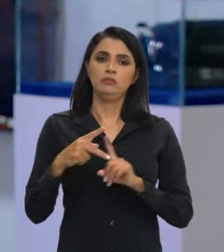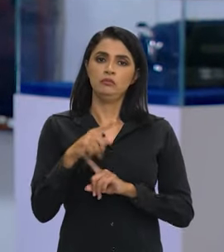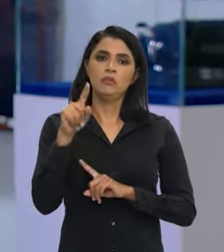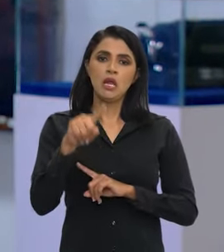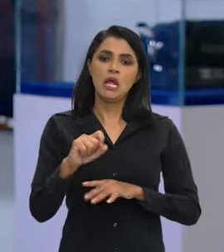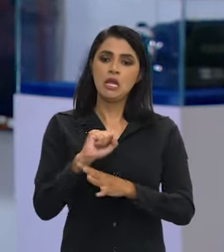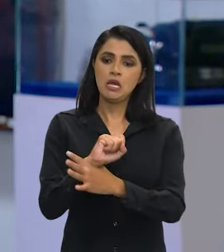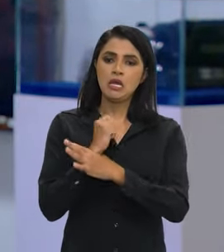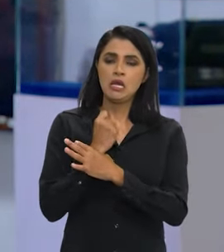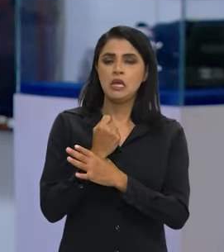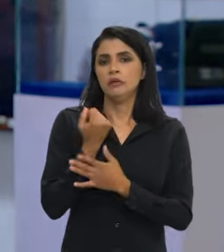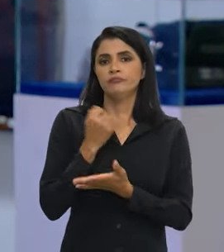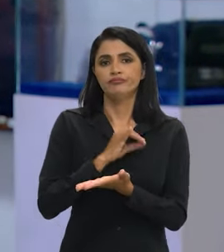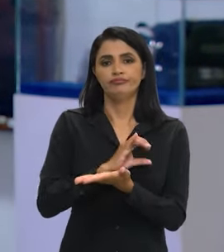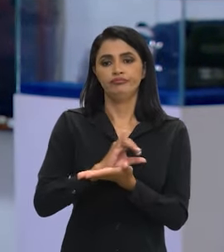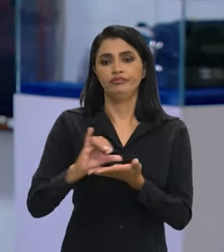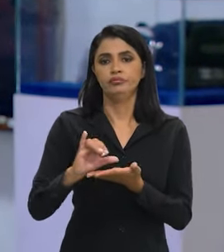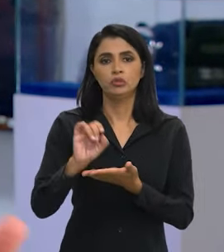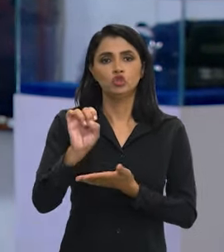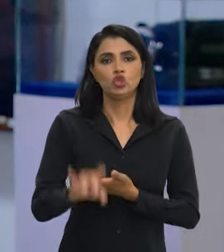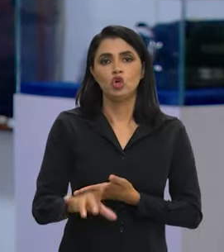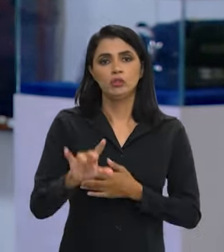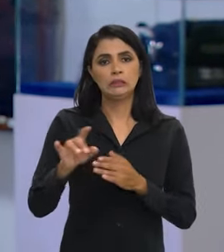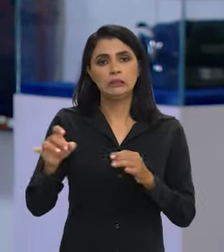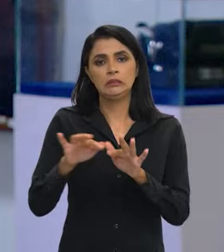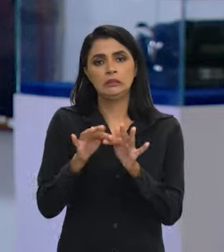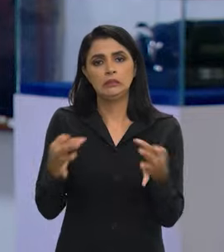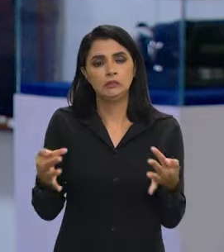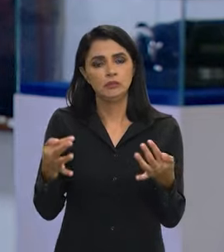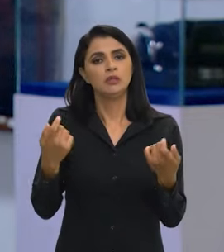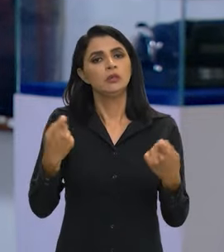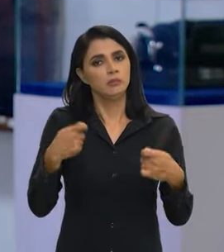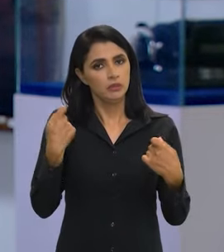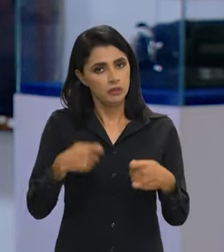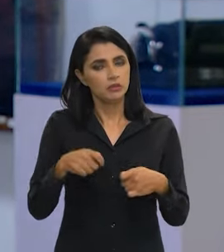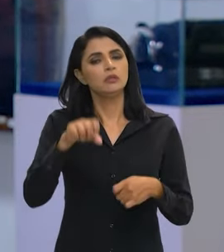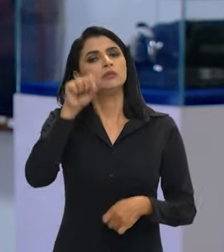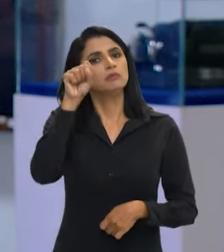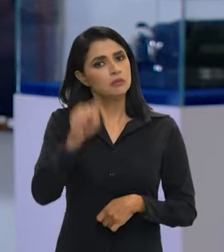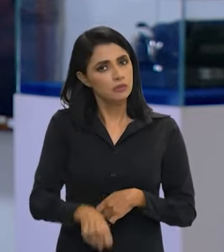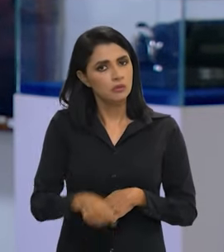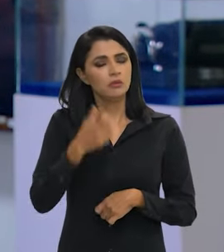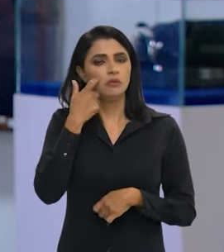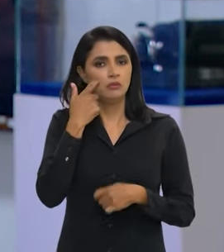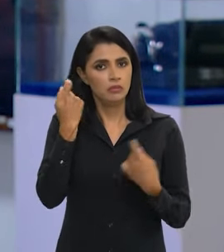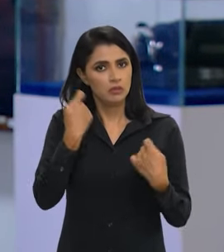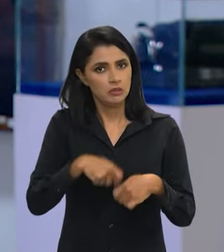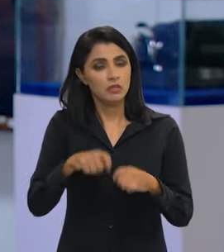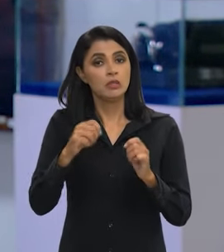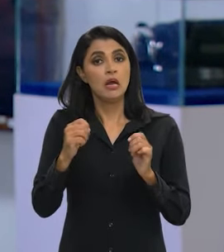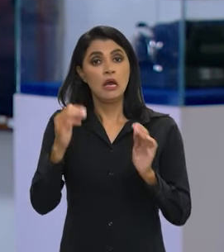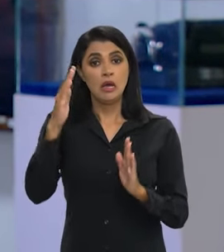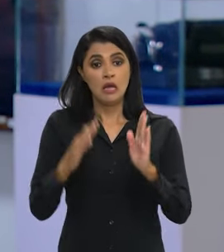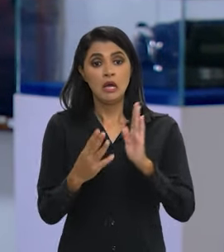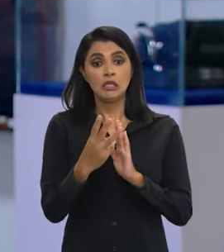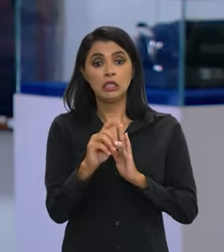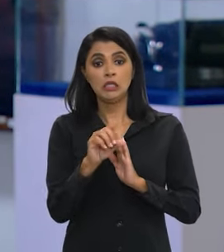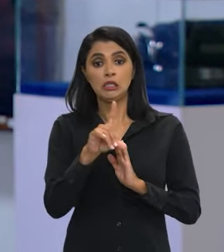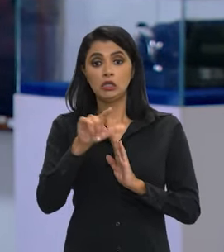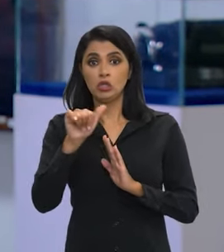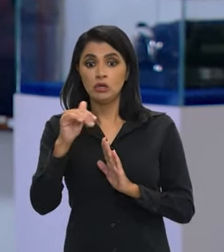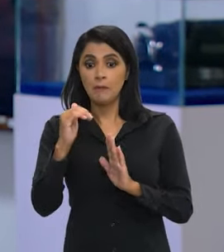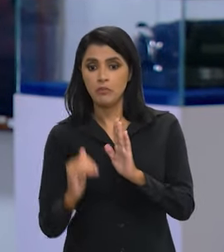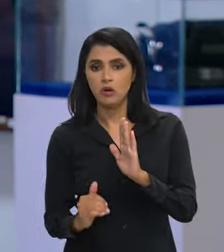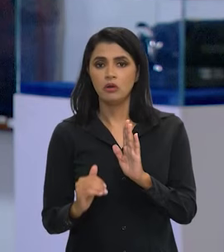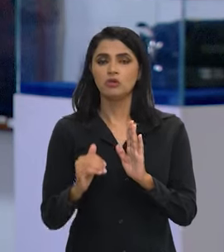É seguro, só uma indenização, não é Previdência Social. Nós devemos chegar, sim, abaixo de 30 dias. Não é uma